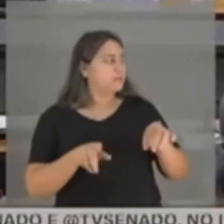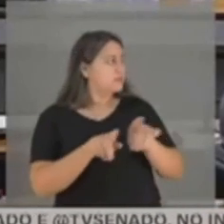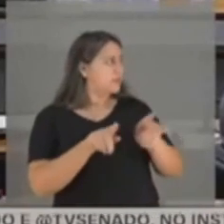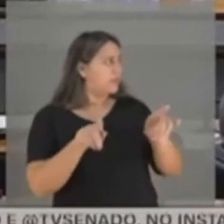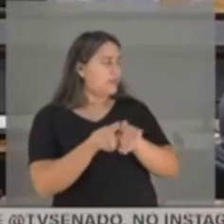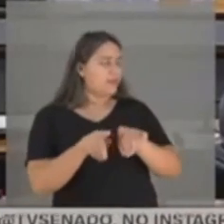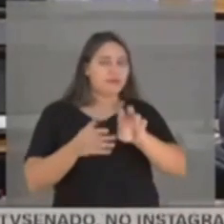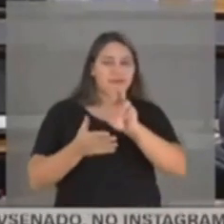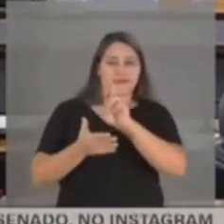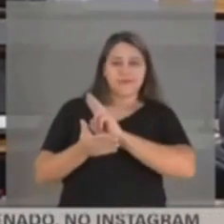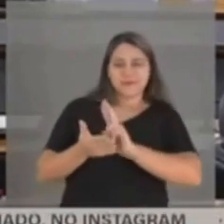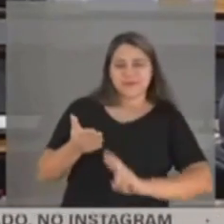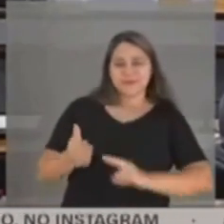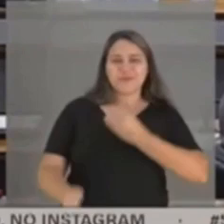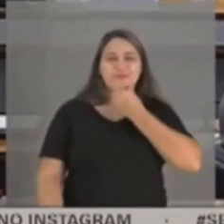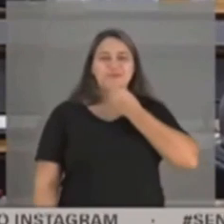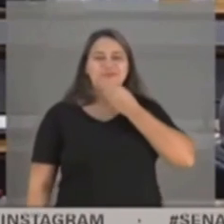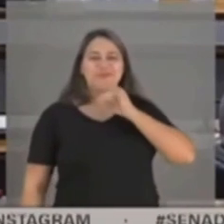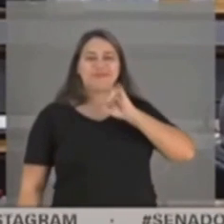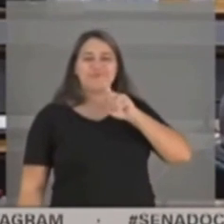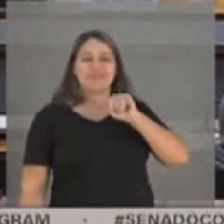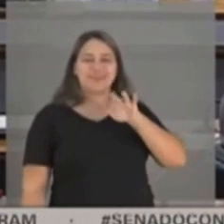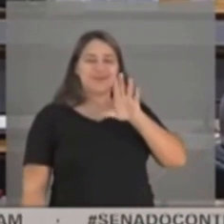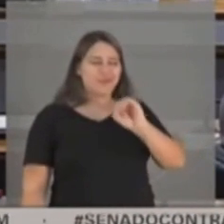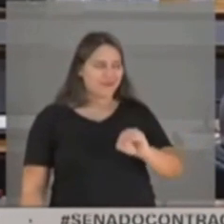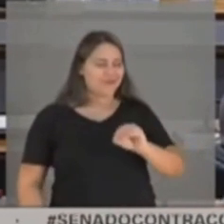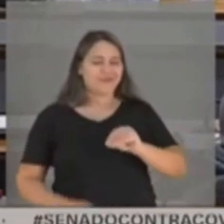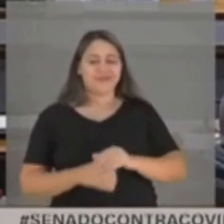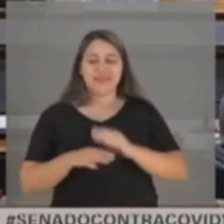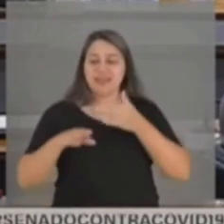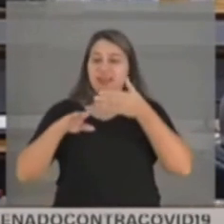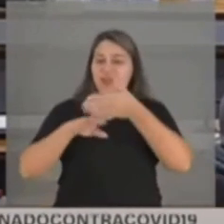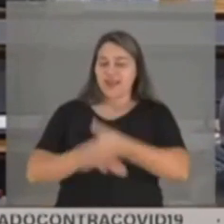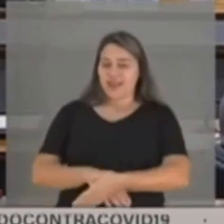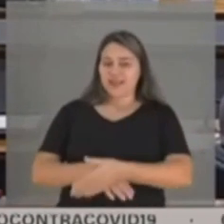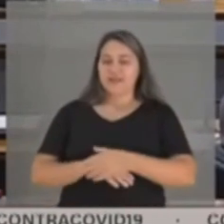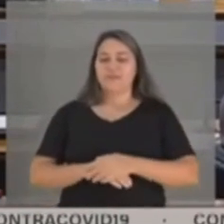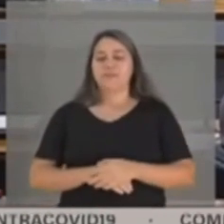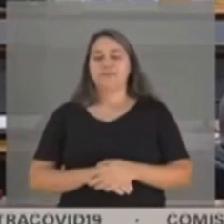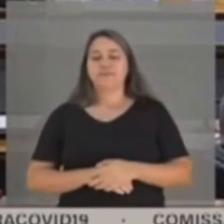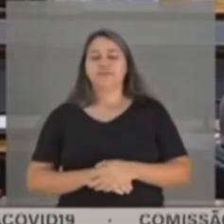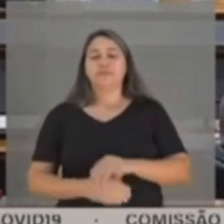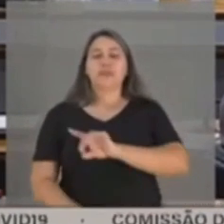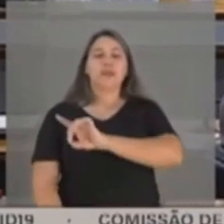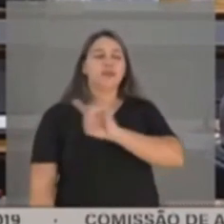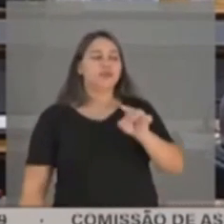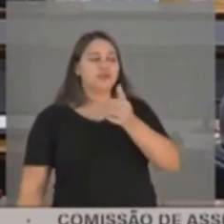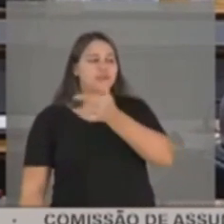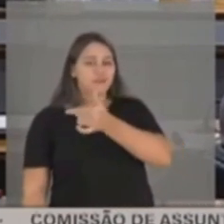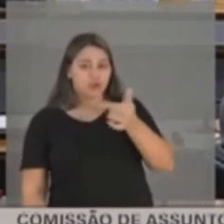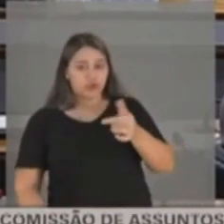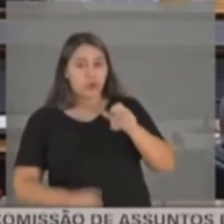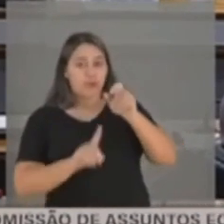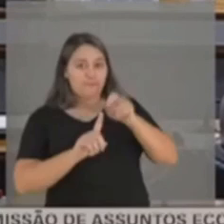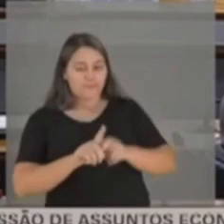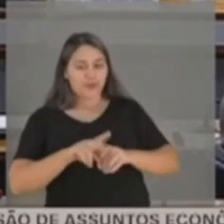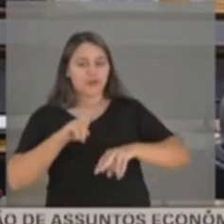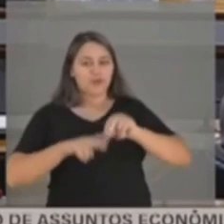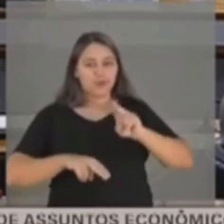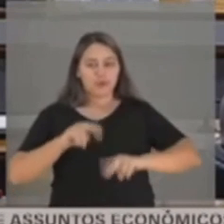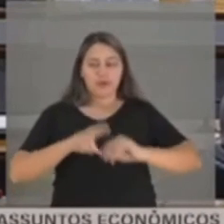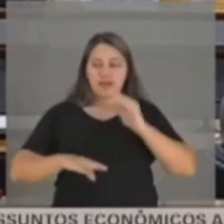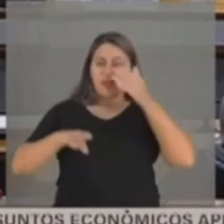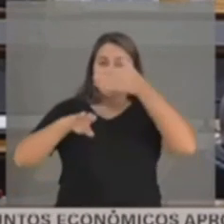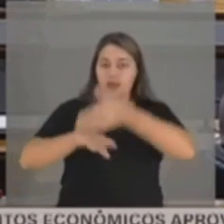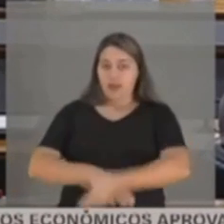é o senhor Ivanildo que está entrando aí. Uma das vezes do senhor Ivanildo. No dia 22 de junho, entrando na agência bancária.